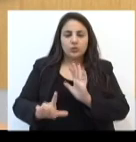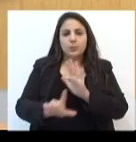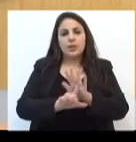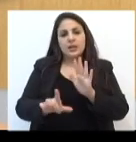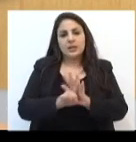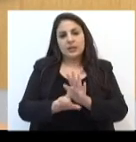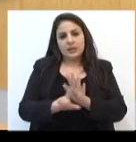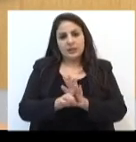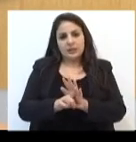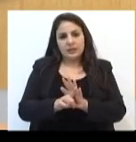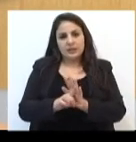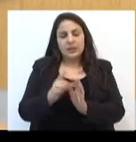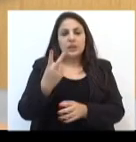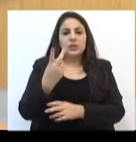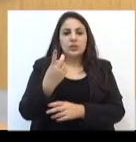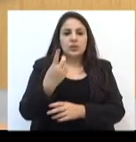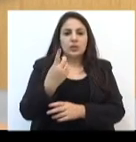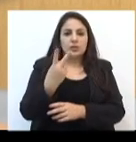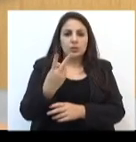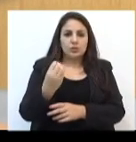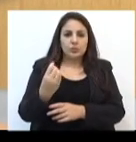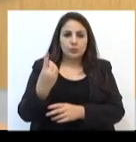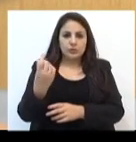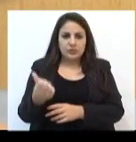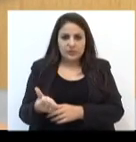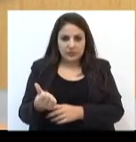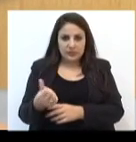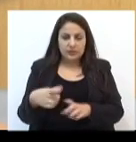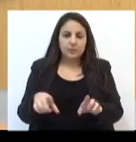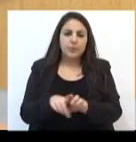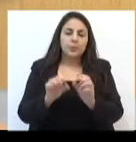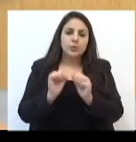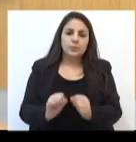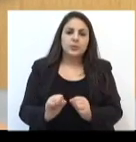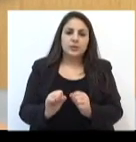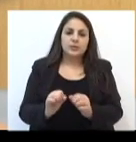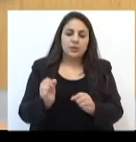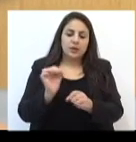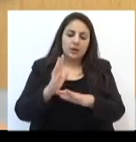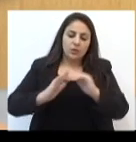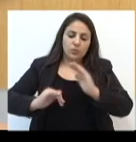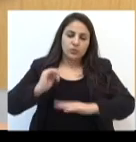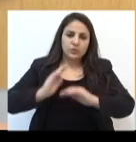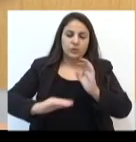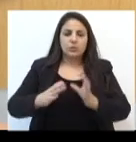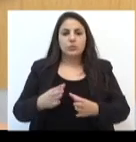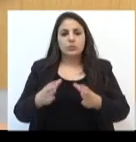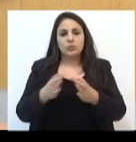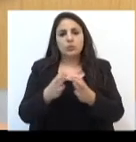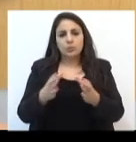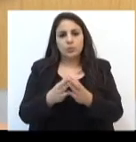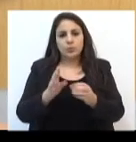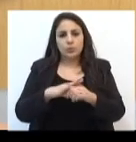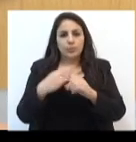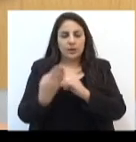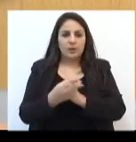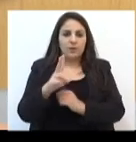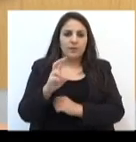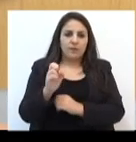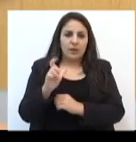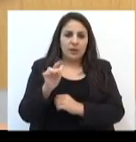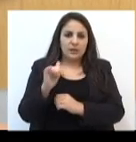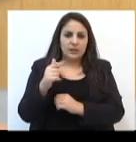norma de 2006, permitindo a construção de um conjunto de empreendimentos no bairro Valinhos.